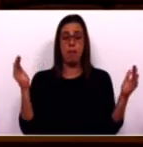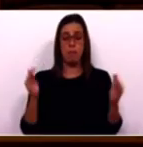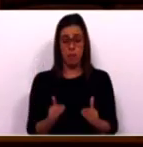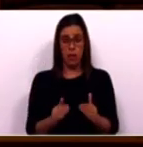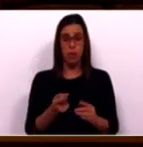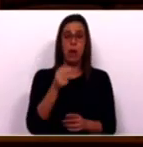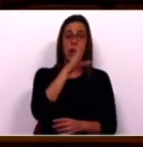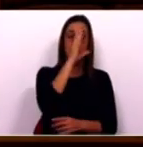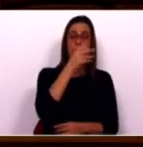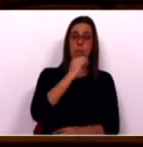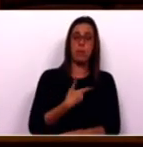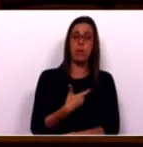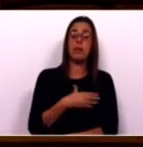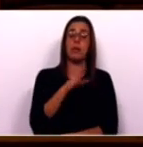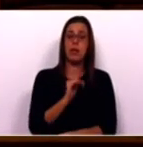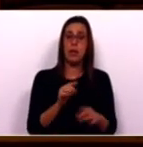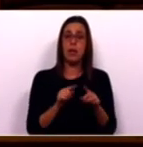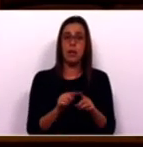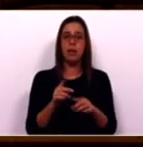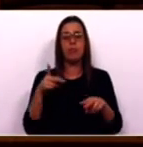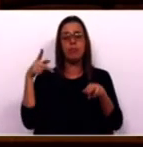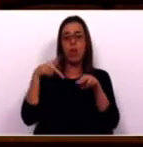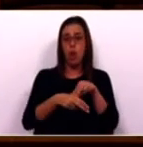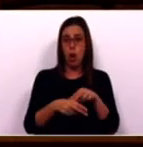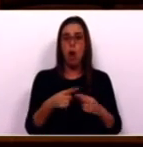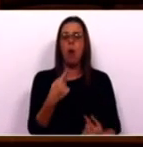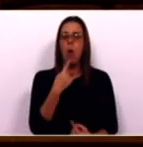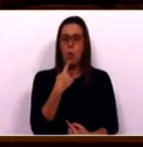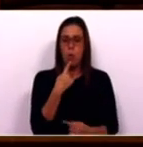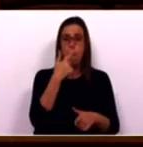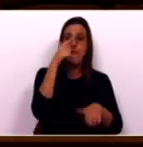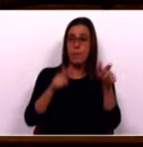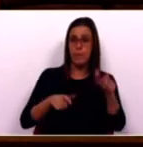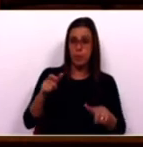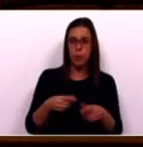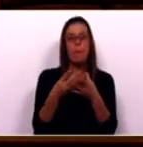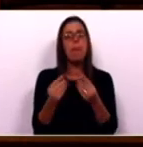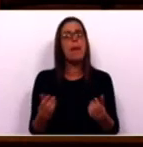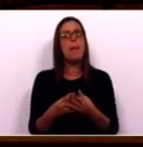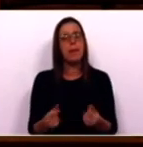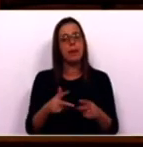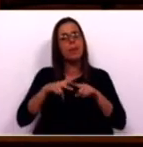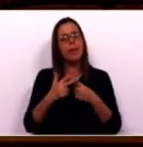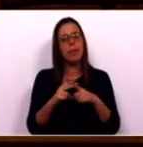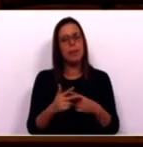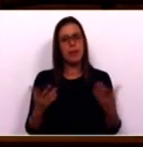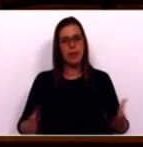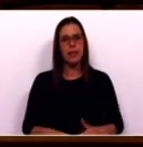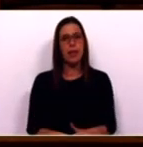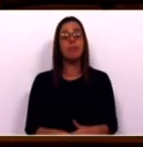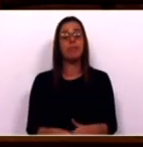o anterior Governo PSD-CDS, feito cortes substanciais no pessoal, material e reparação.